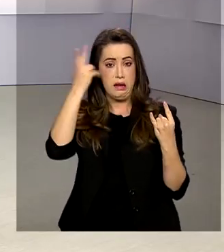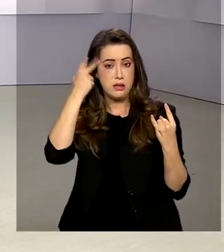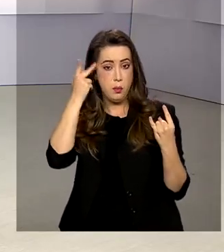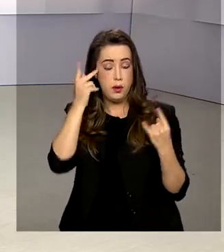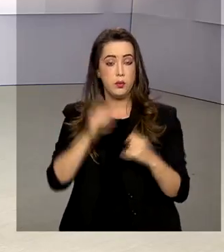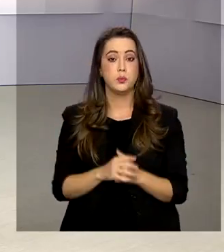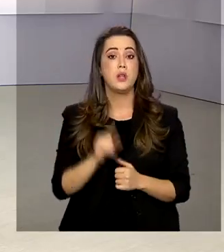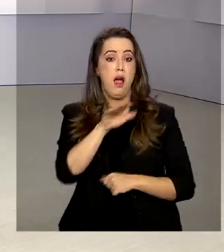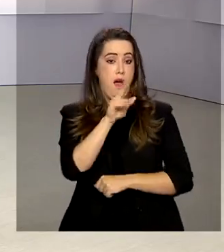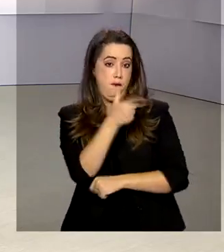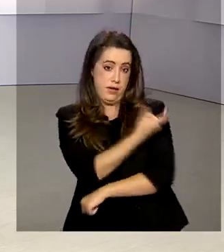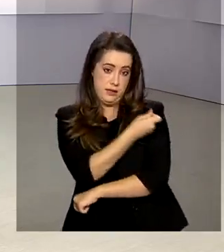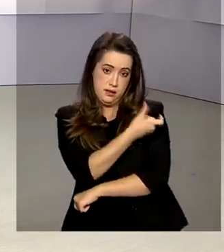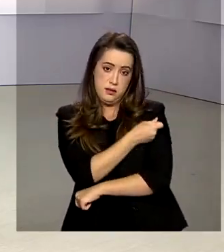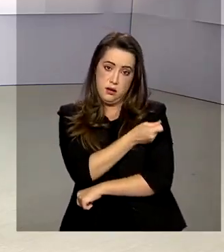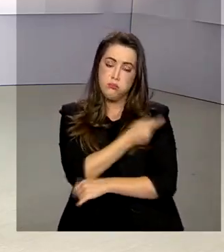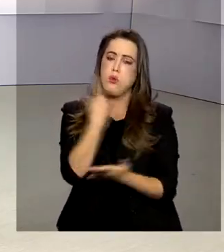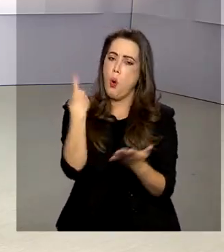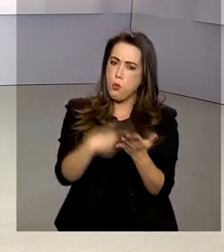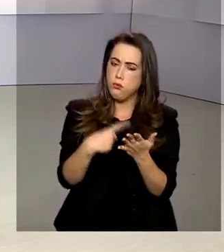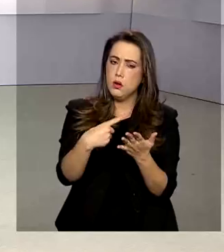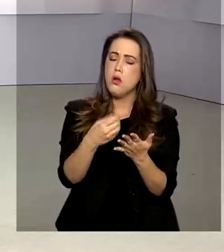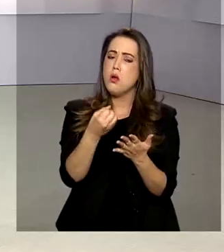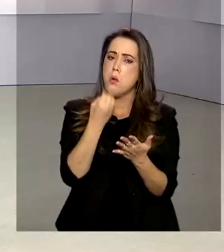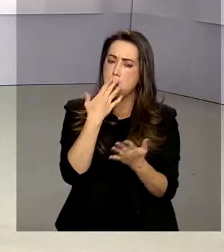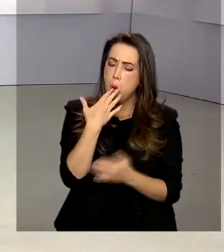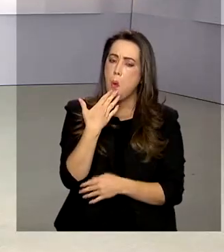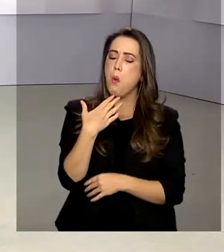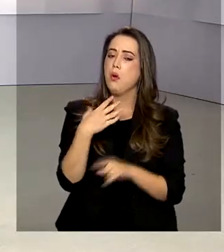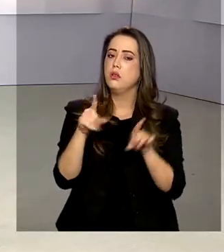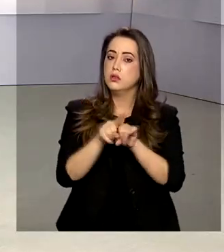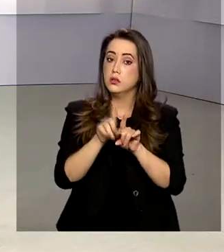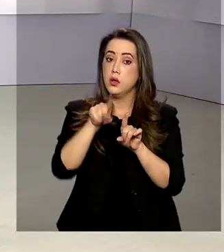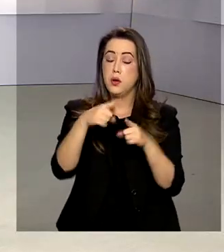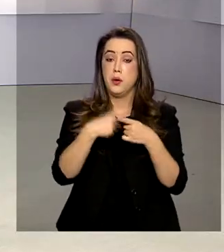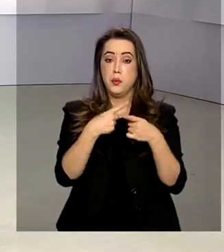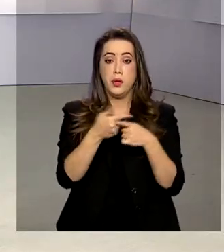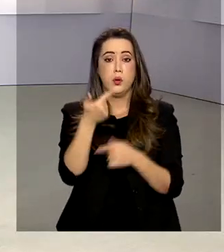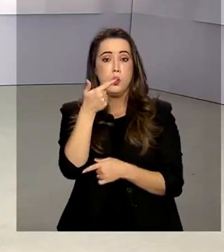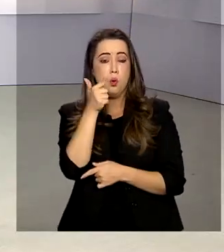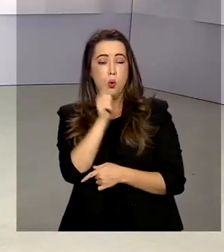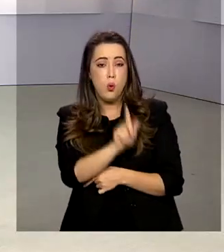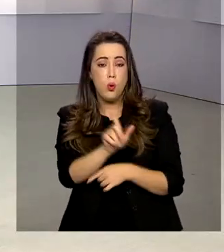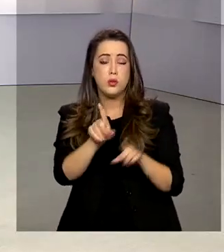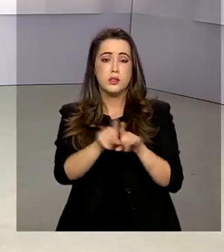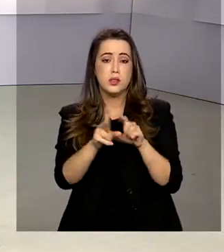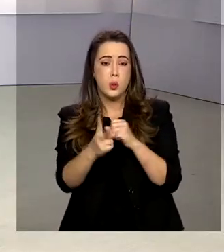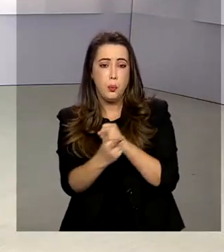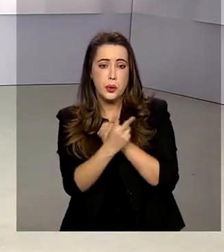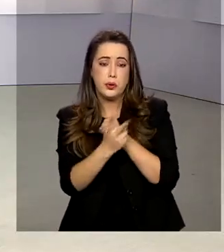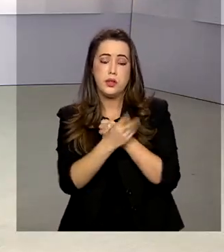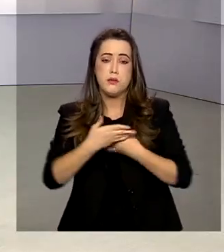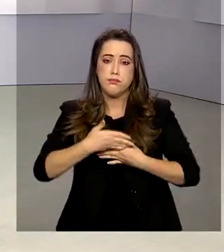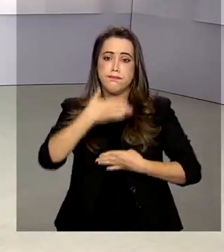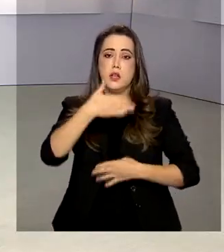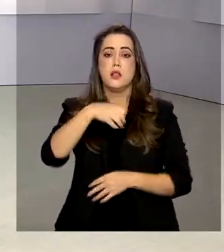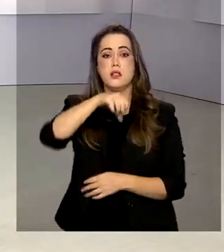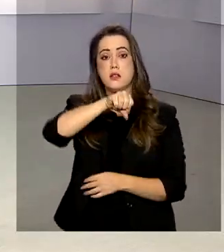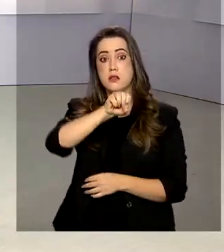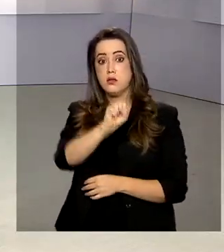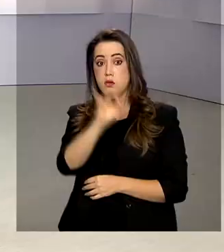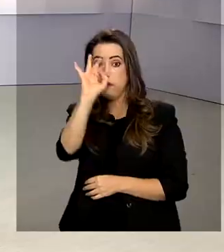promissores na fase de desenvolvimento, com a produção de anticorpos neutralizantes em 90% dos participantes que